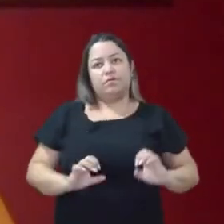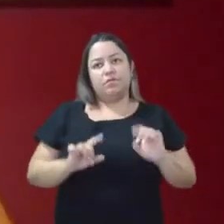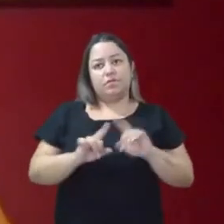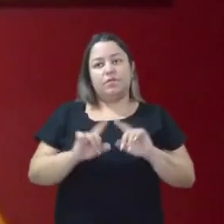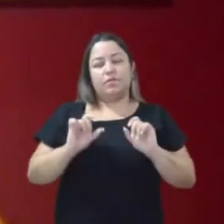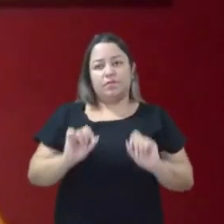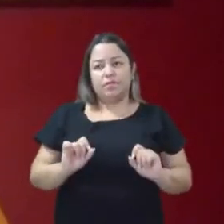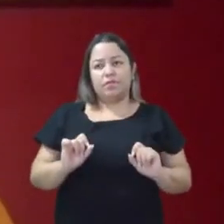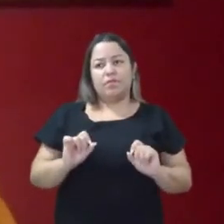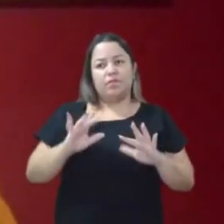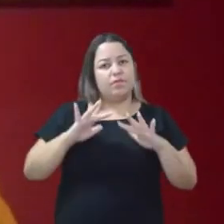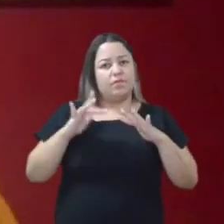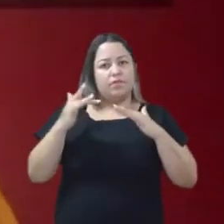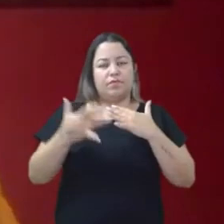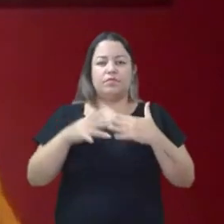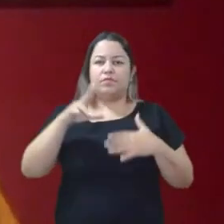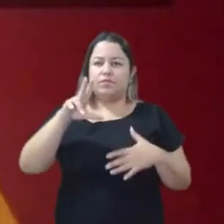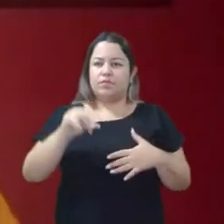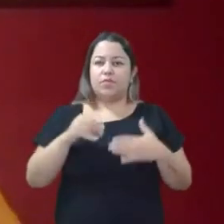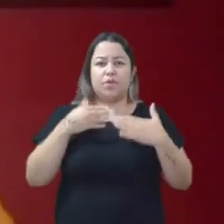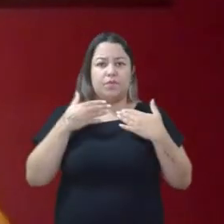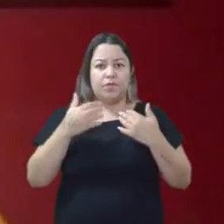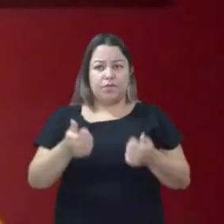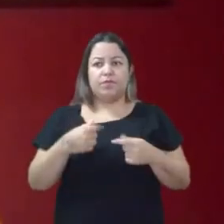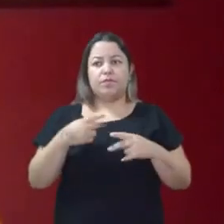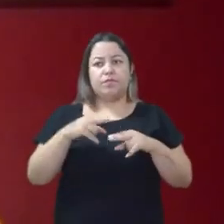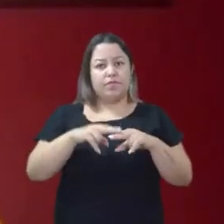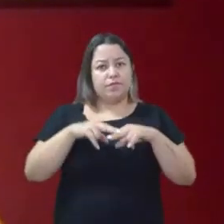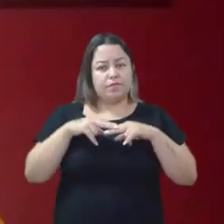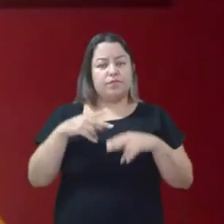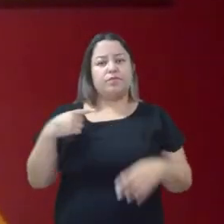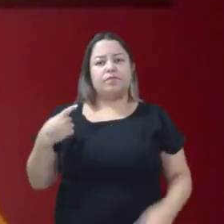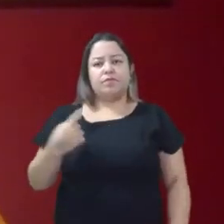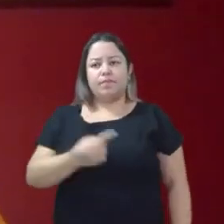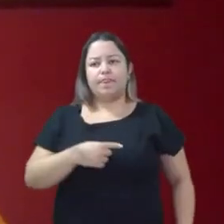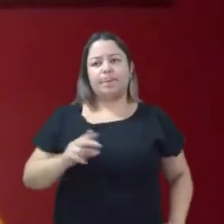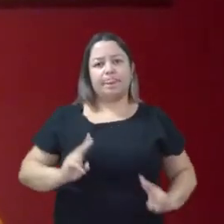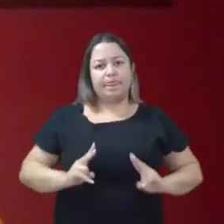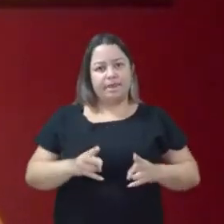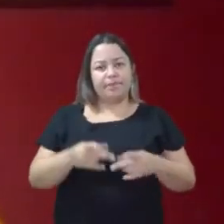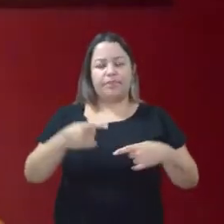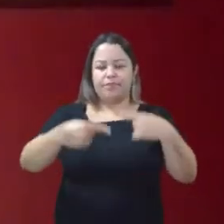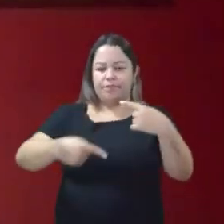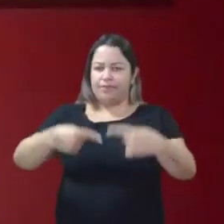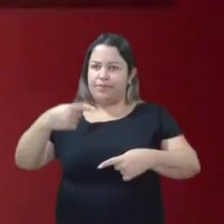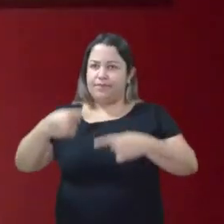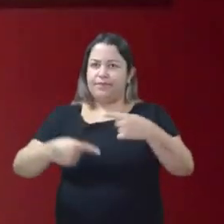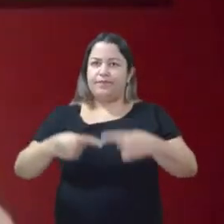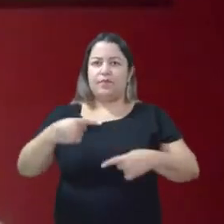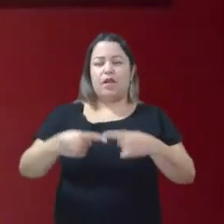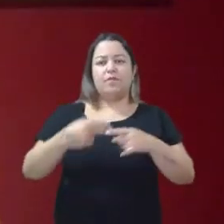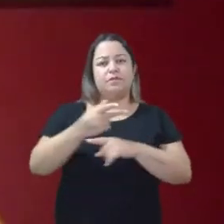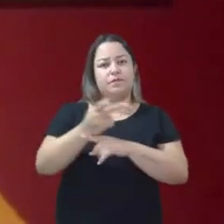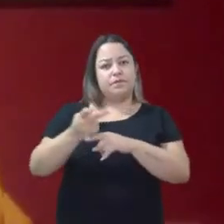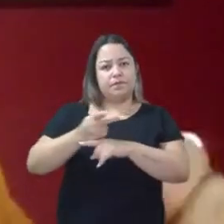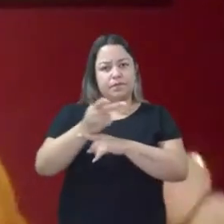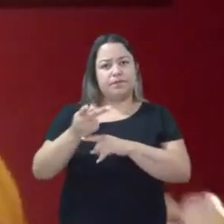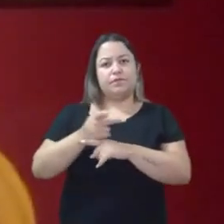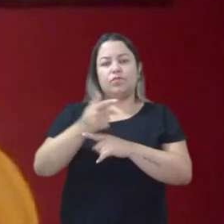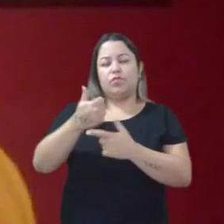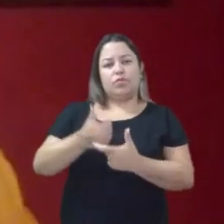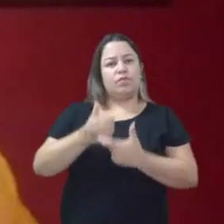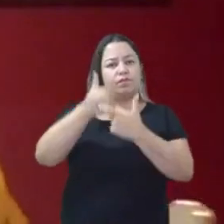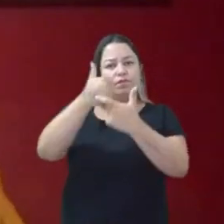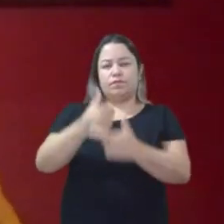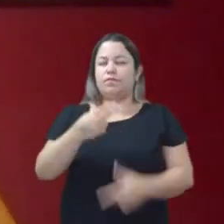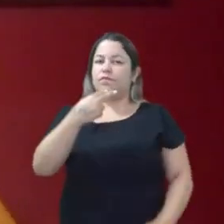das redes não são favoráveis. Por isso nós temos que sempre politizar o debate. A busca por likes não